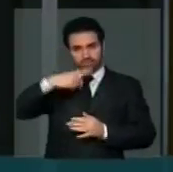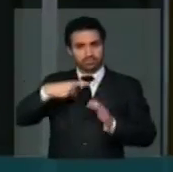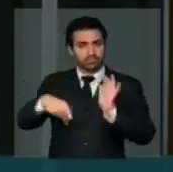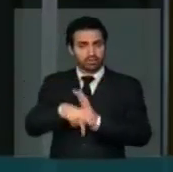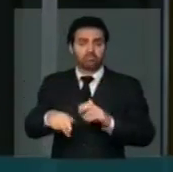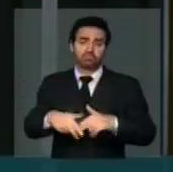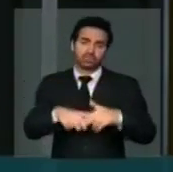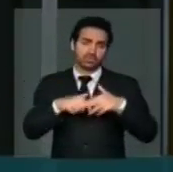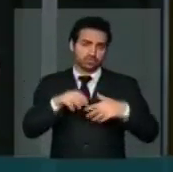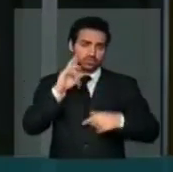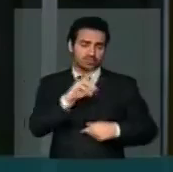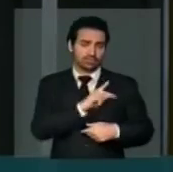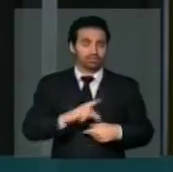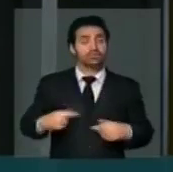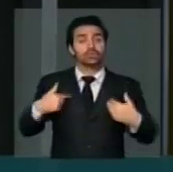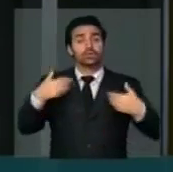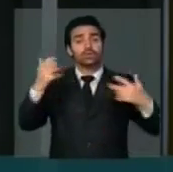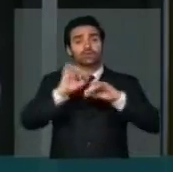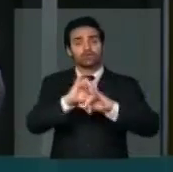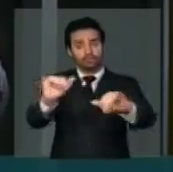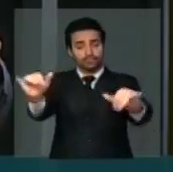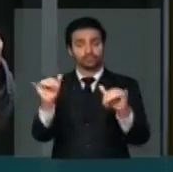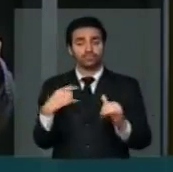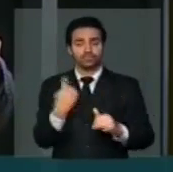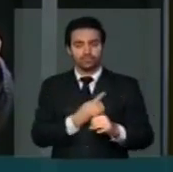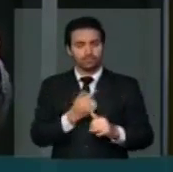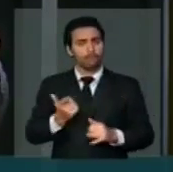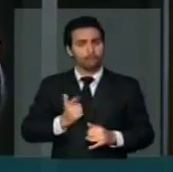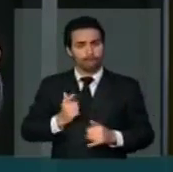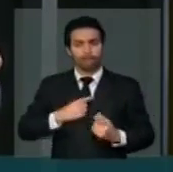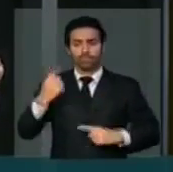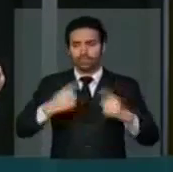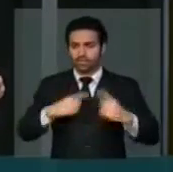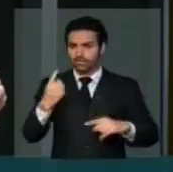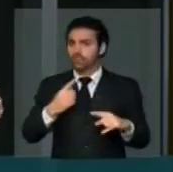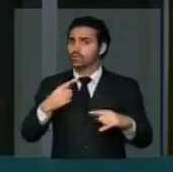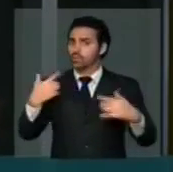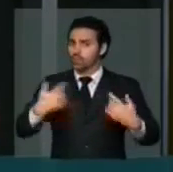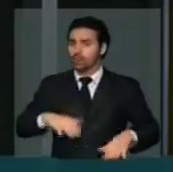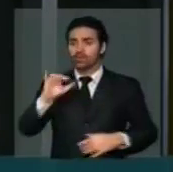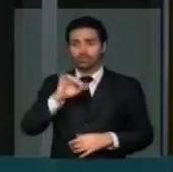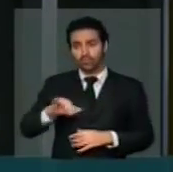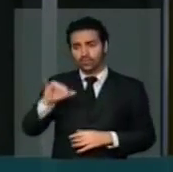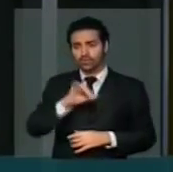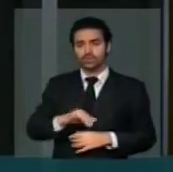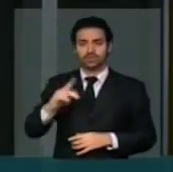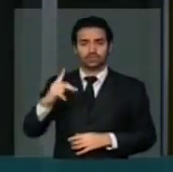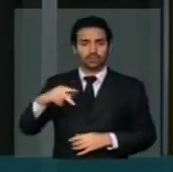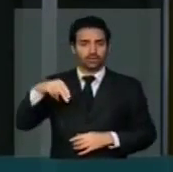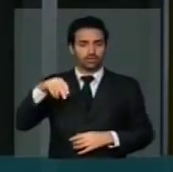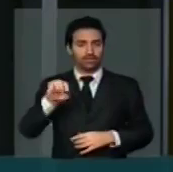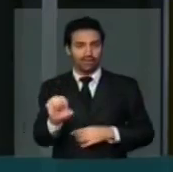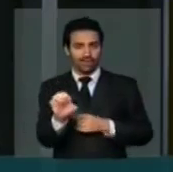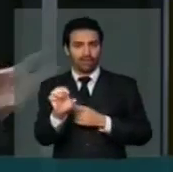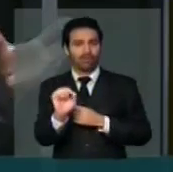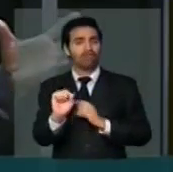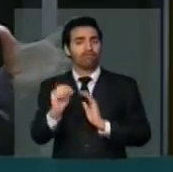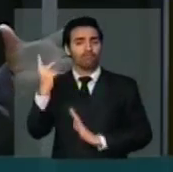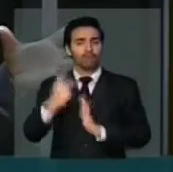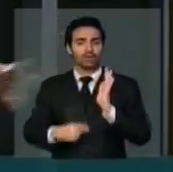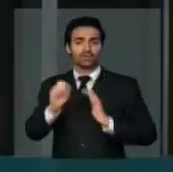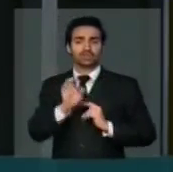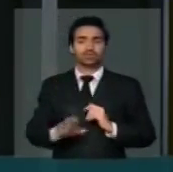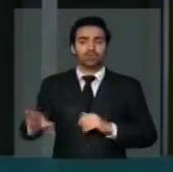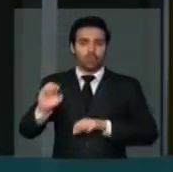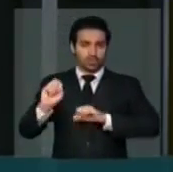queria dizer que estamos debatendo importância e importante plano nacional de educação. E um dos